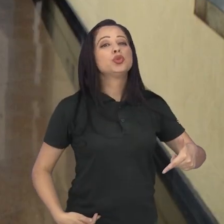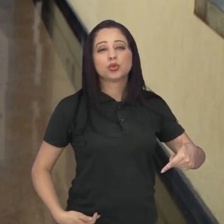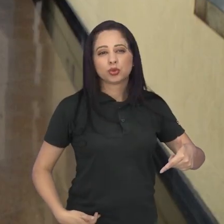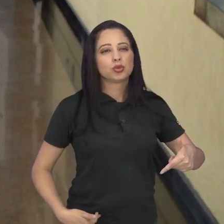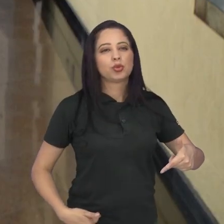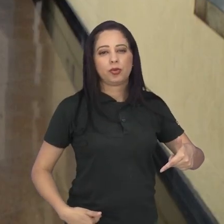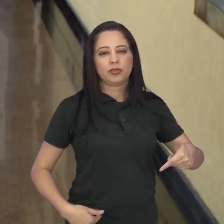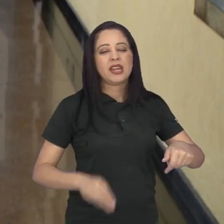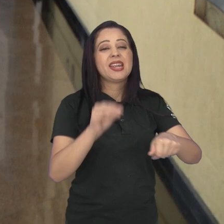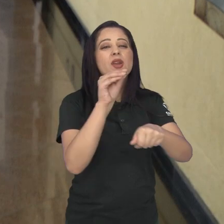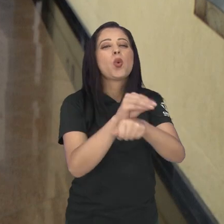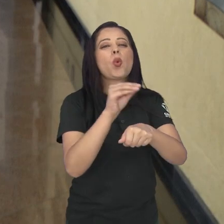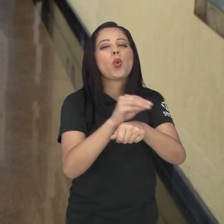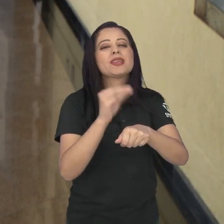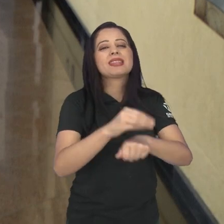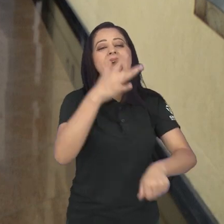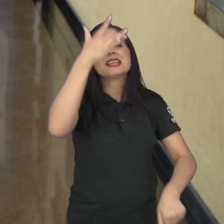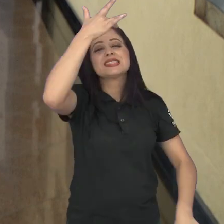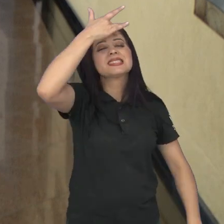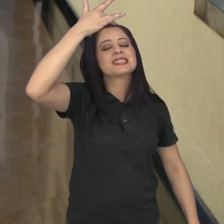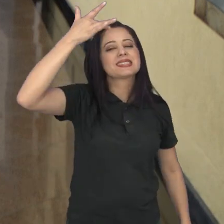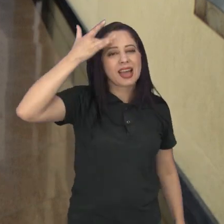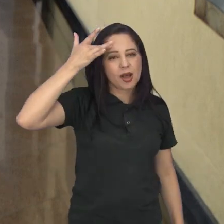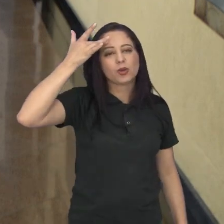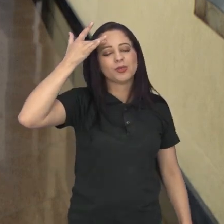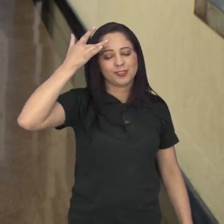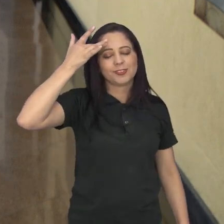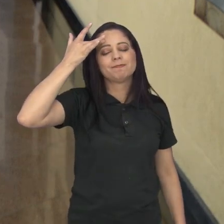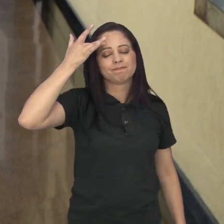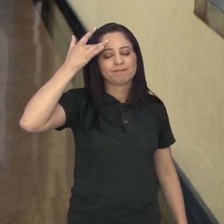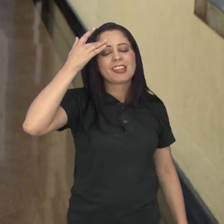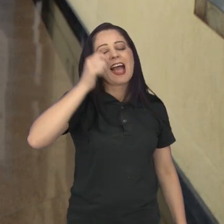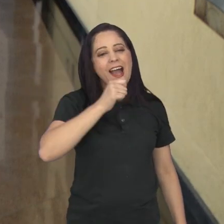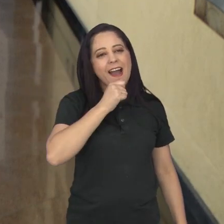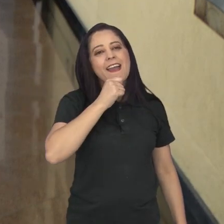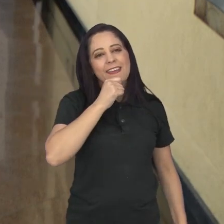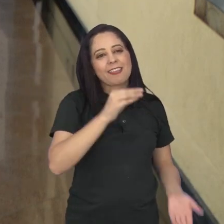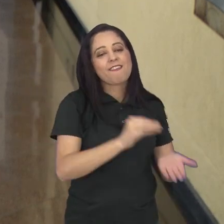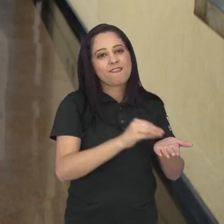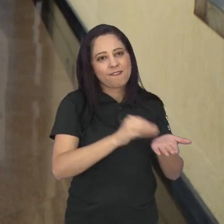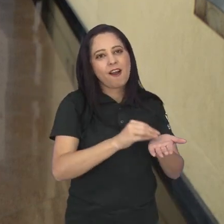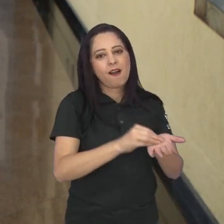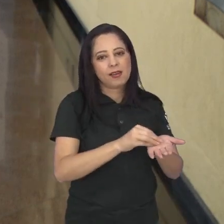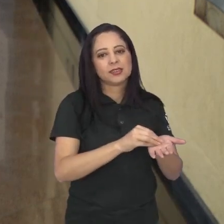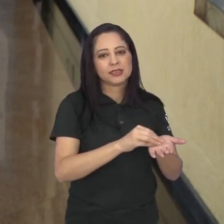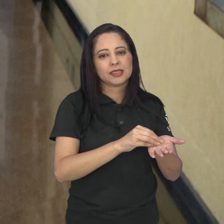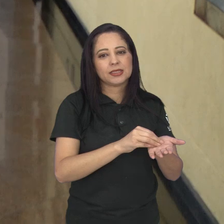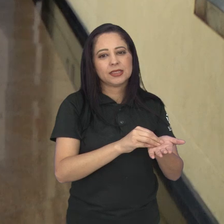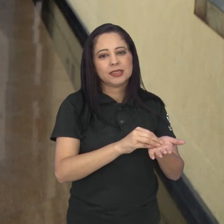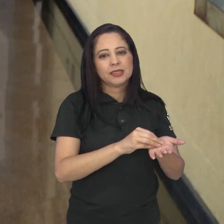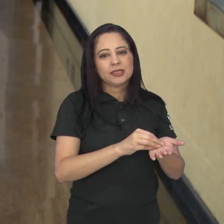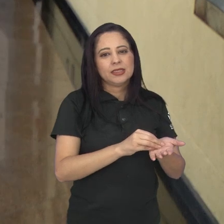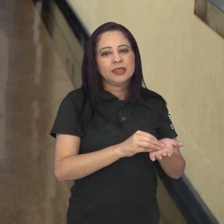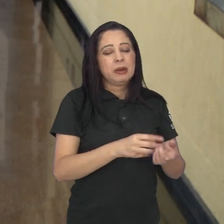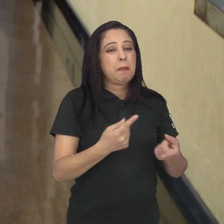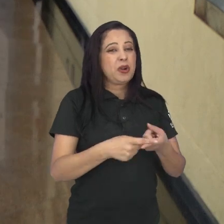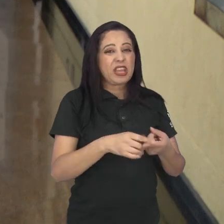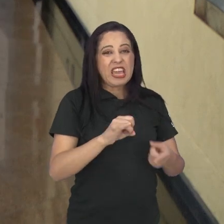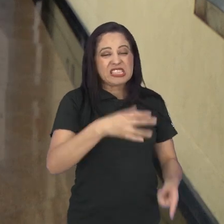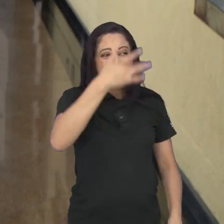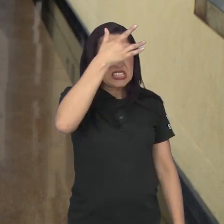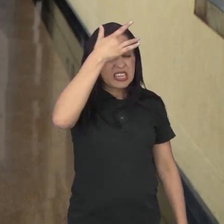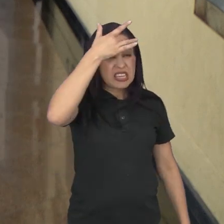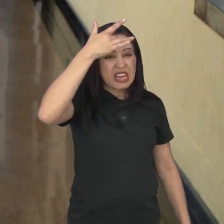de vista da saúde mental, né, infelizmente falta muito, né, porque a saúde mental, você tem ali